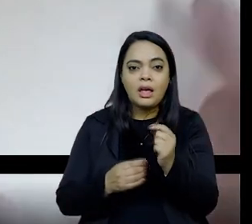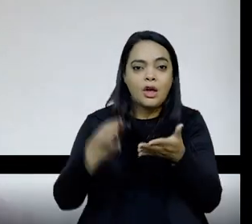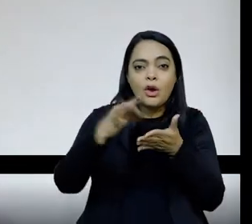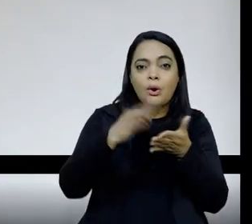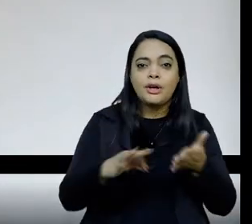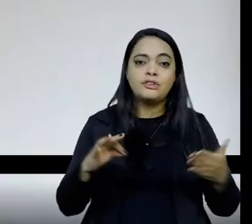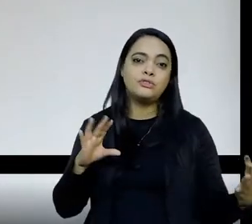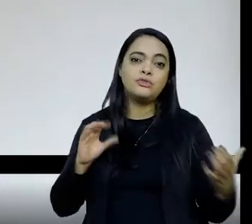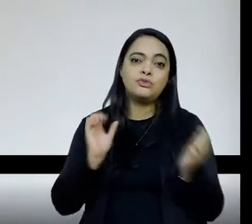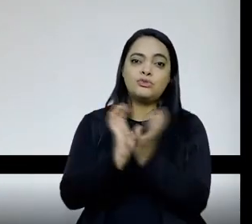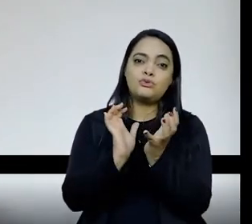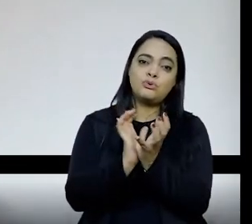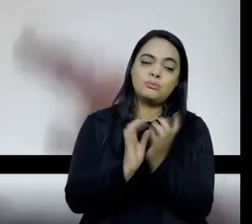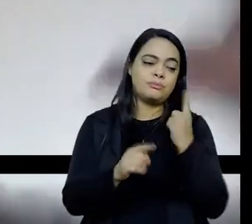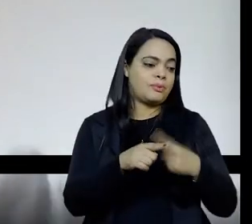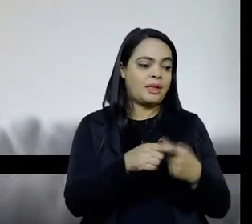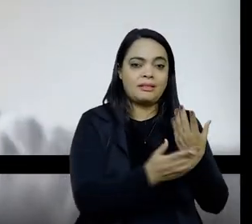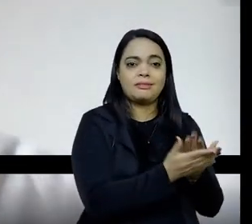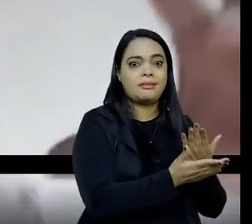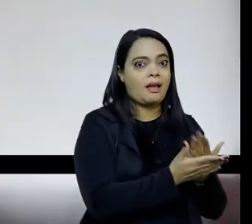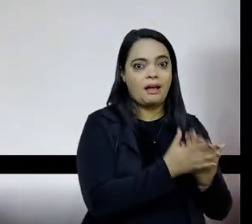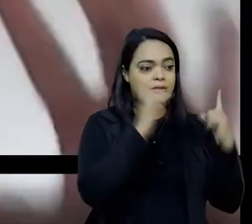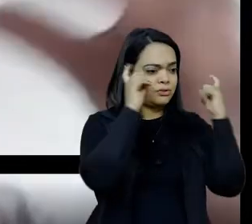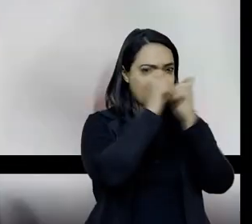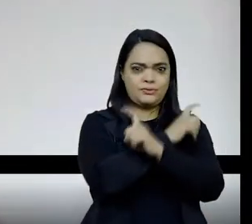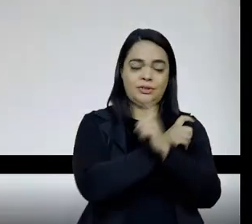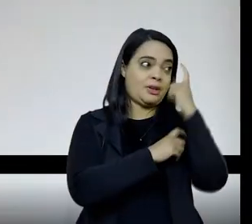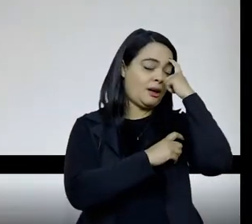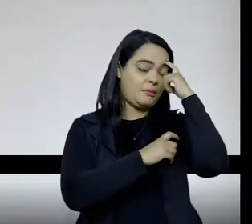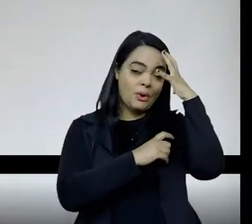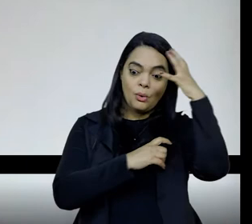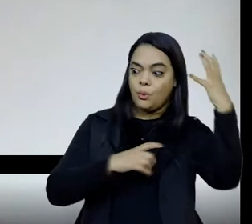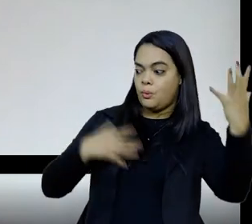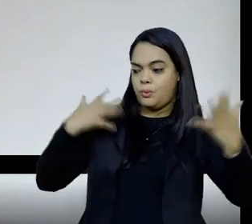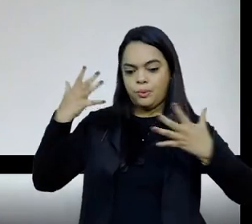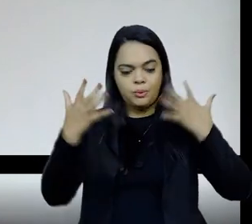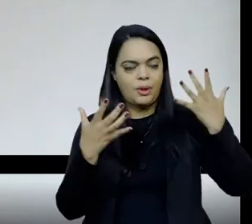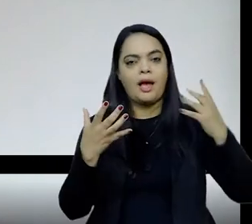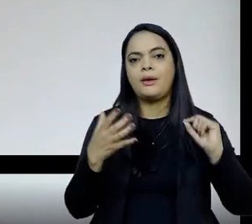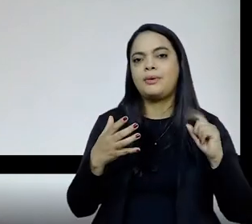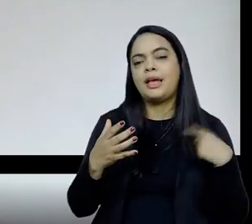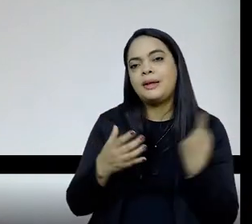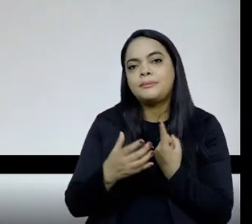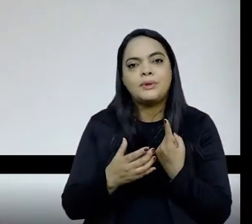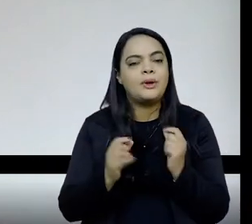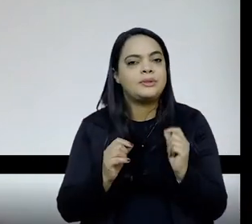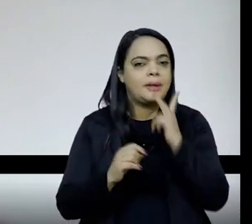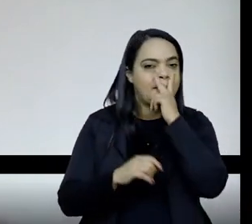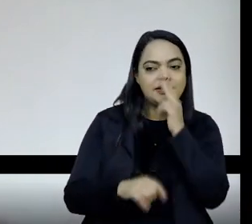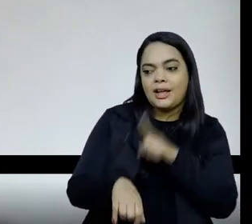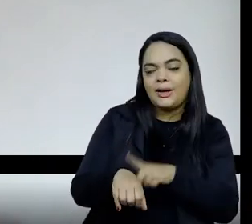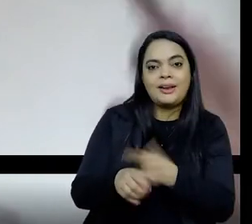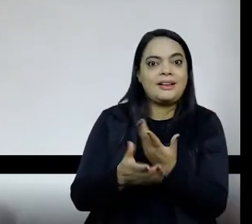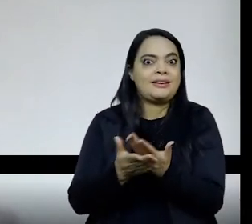porque uma aula é difícil, você está ali juntando um tanto de coisa e certamente a gente faz coisas do arco da velha nessas aulas